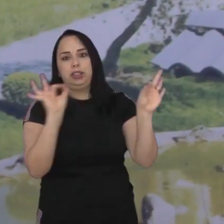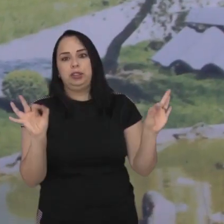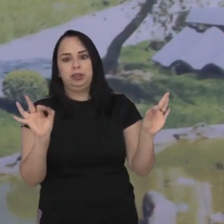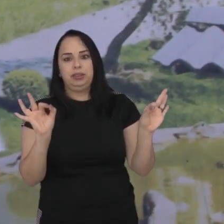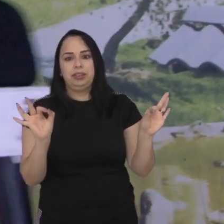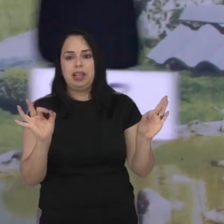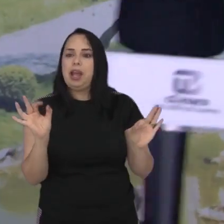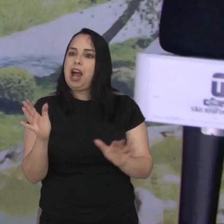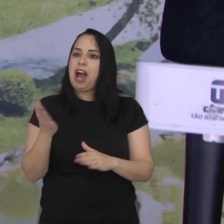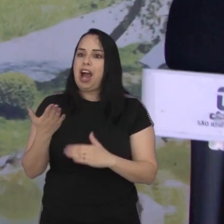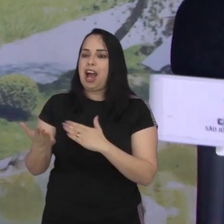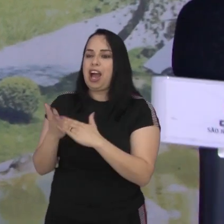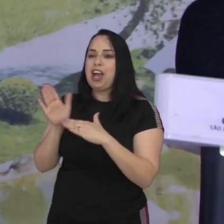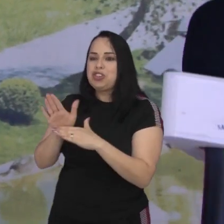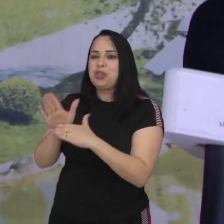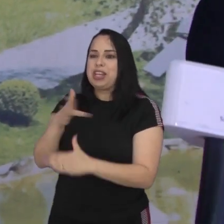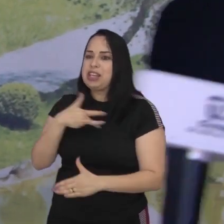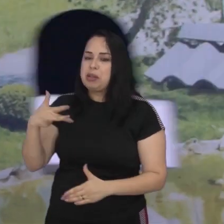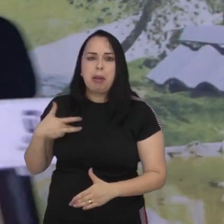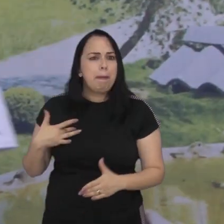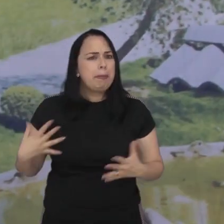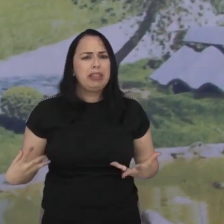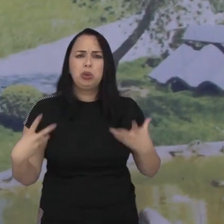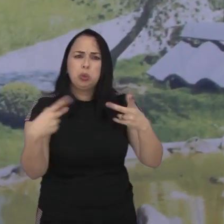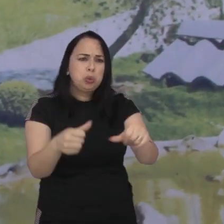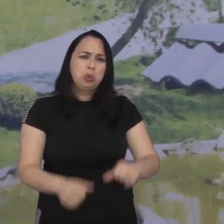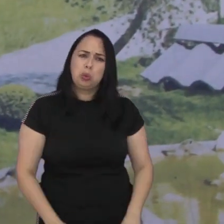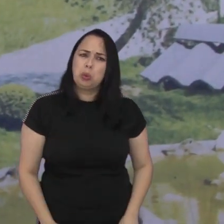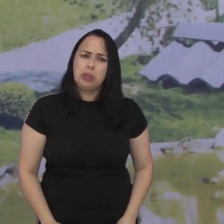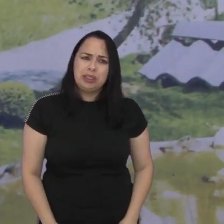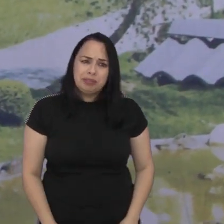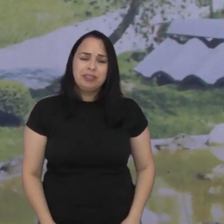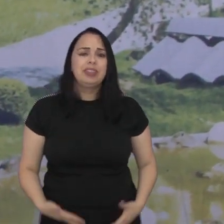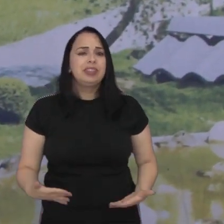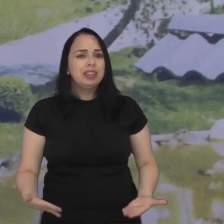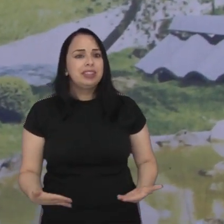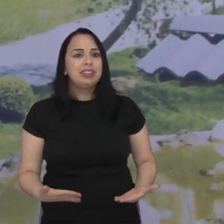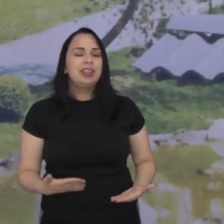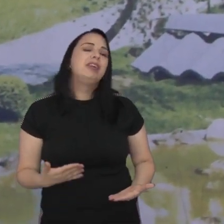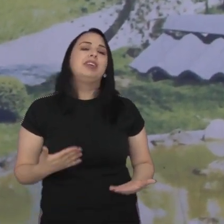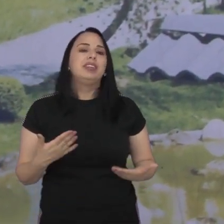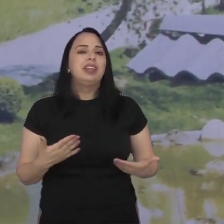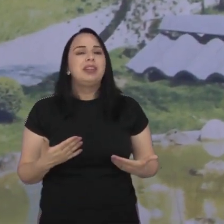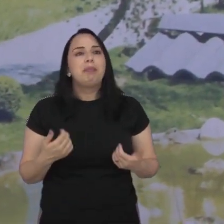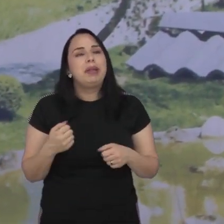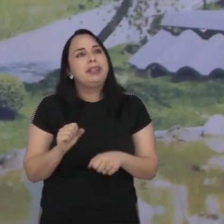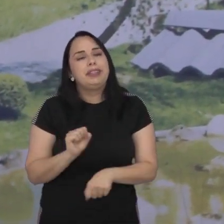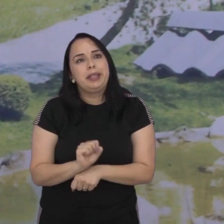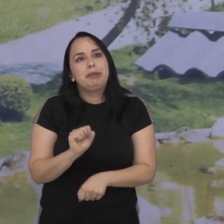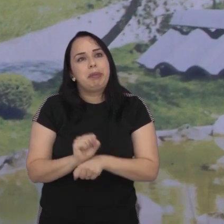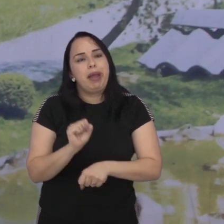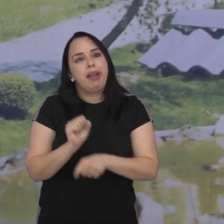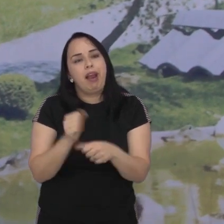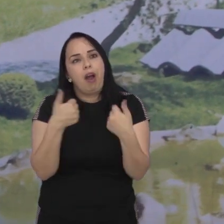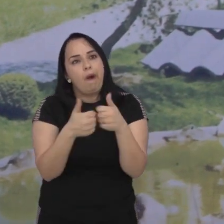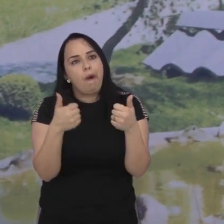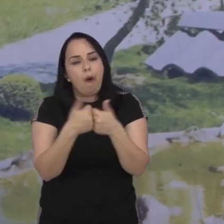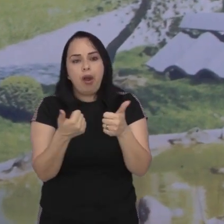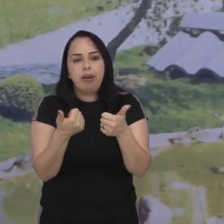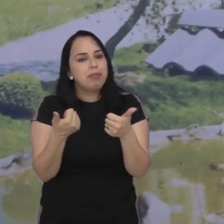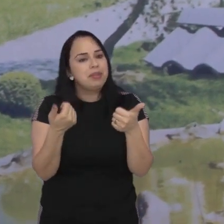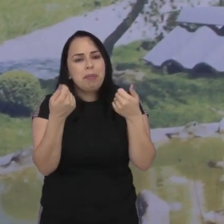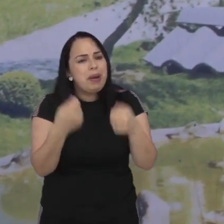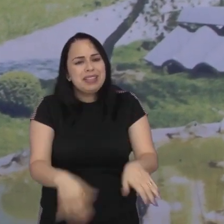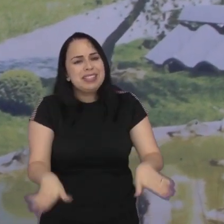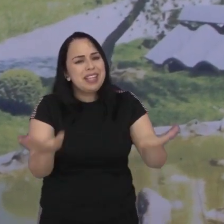acho ótimo para a saúde para a mobilidade para tudo né para tudo só de você também não ter que ficar esperando